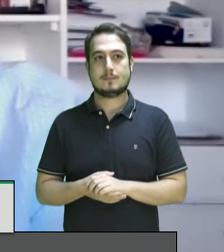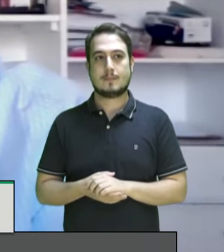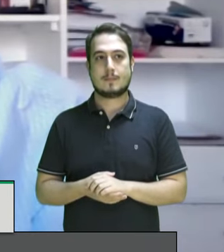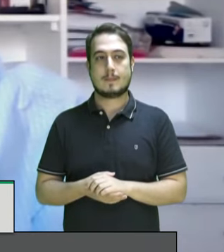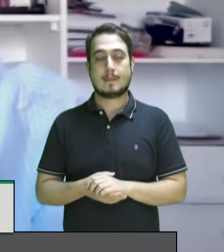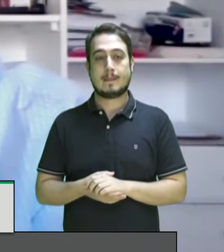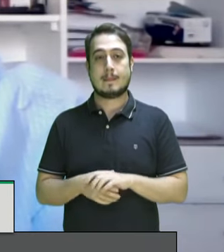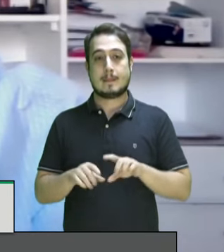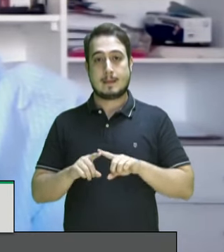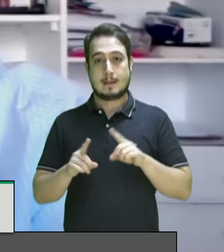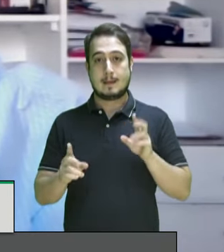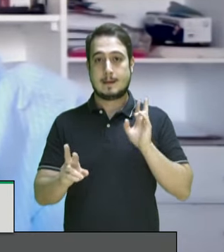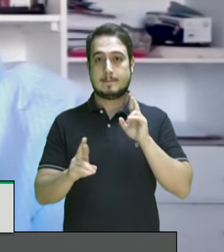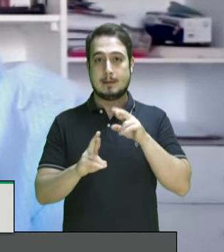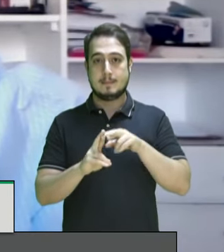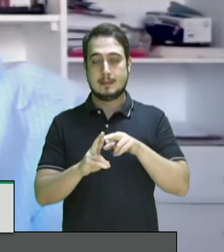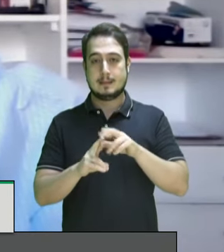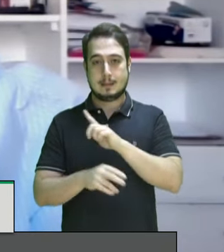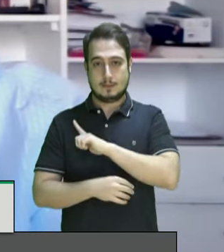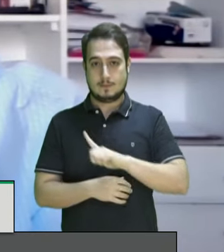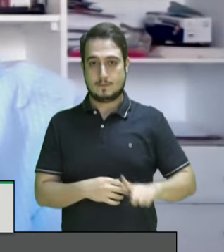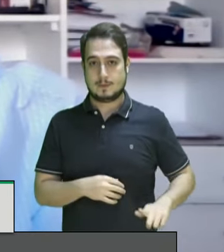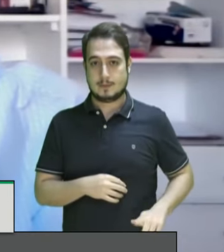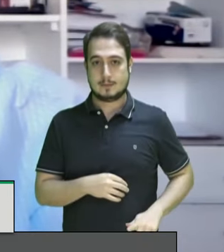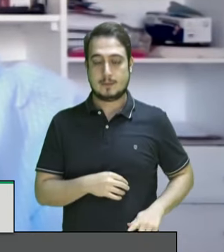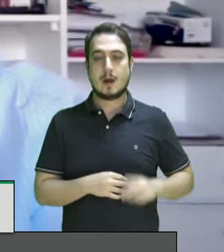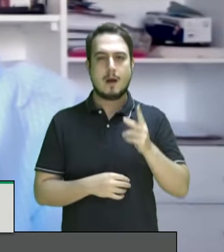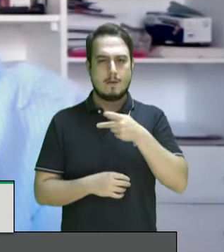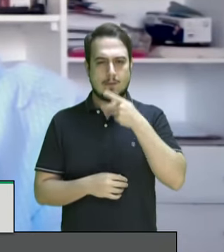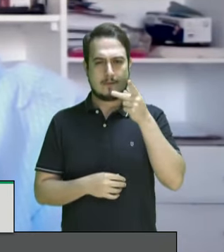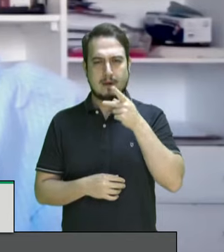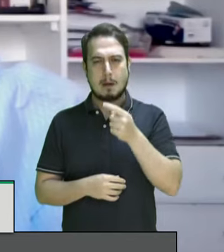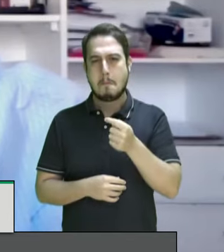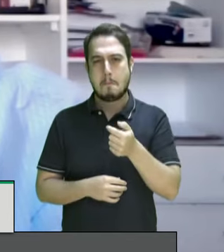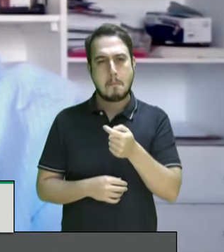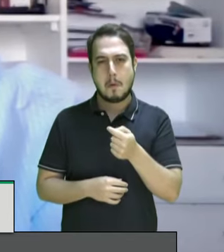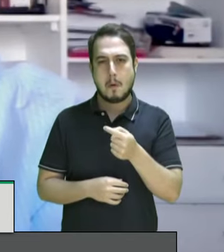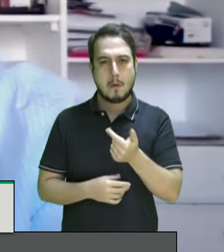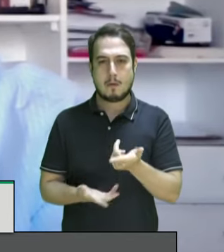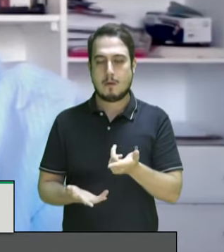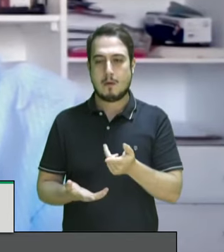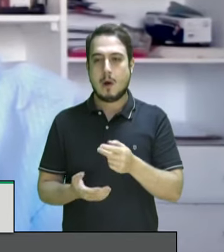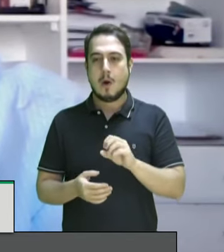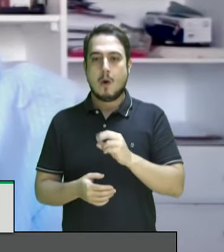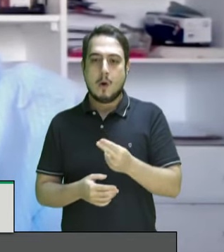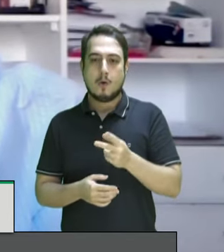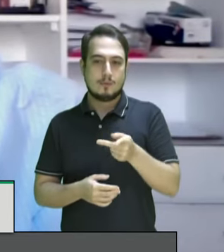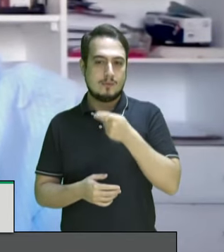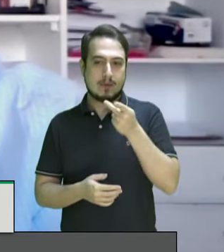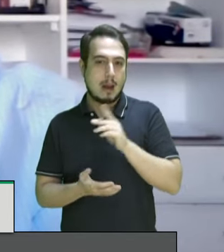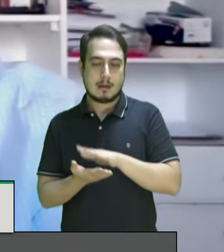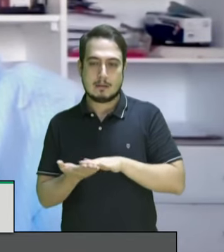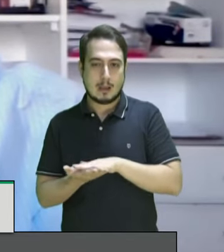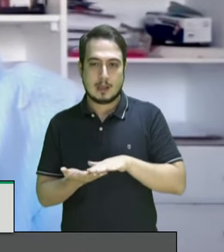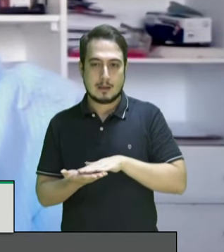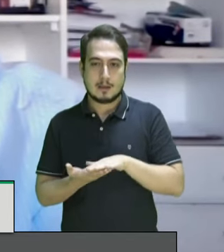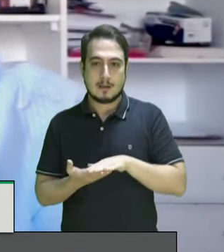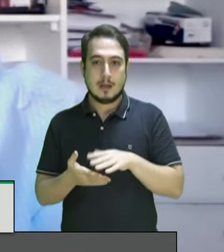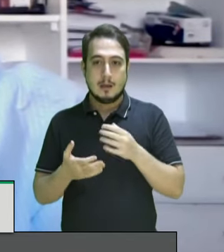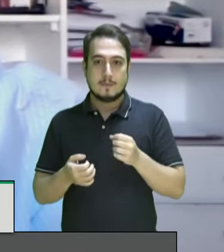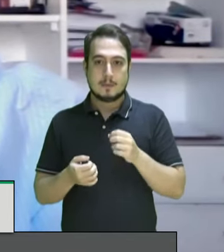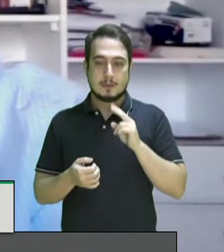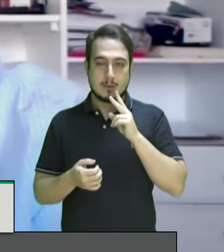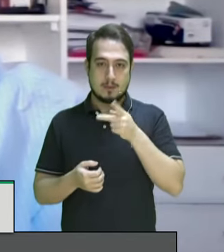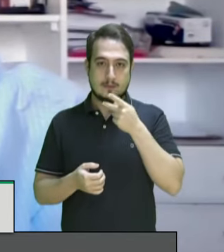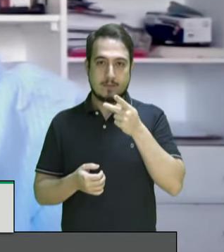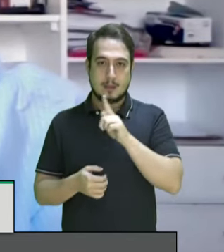os representantes do governo aqui presente falaram muito pouco a respeito disso ou não falaram inclusive nós vamos passar a palavra para